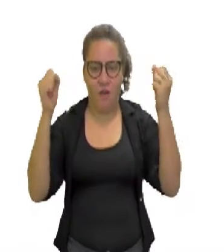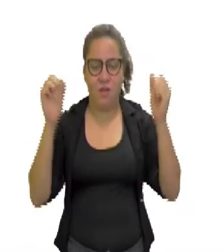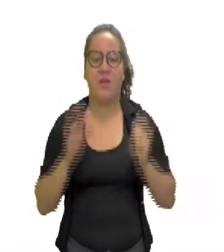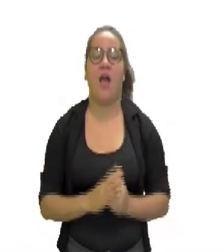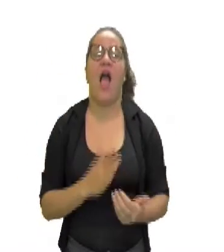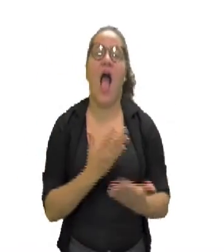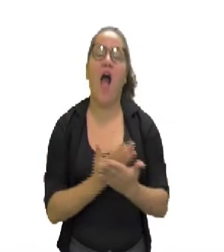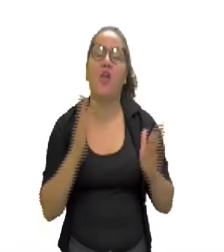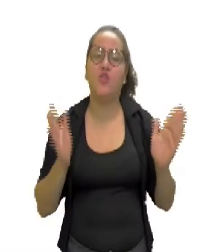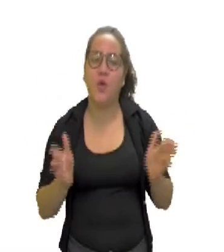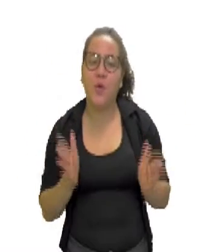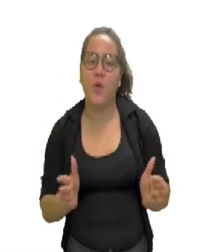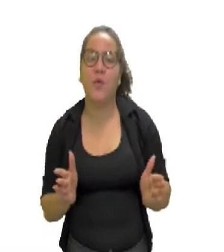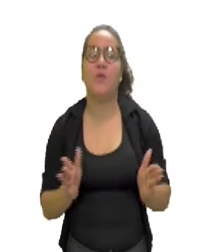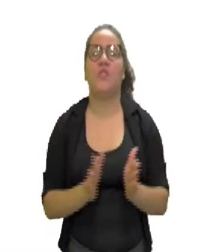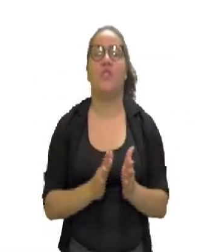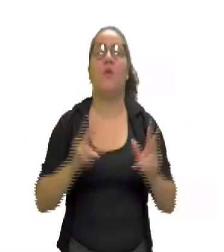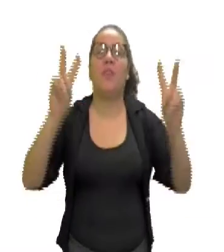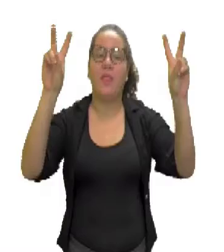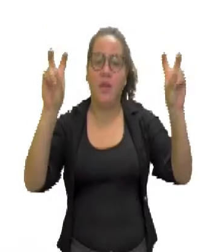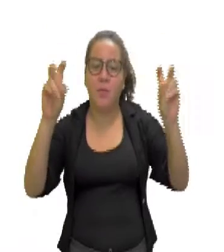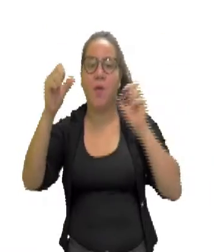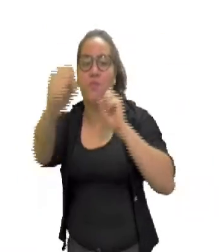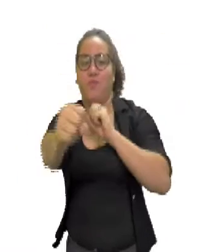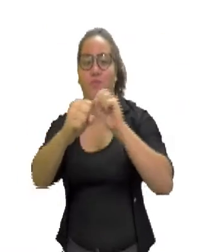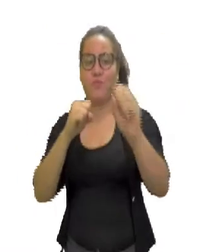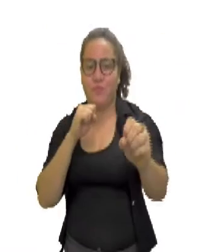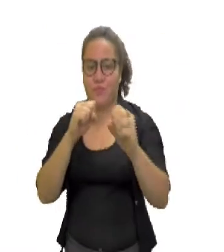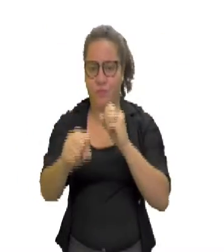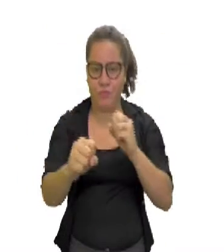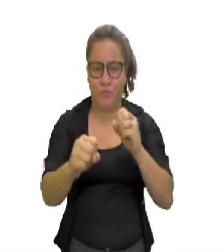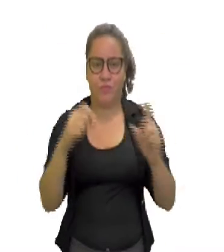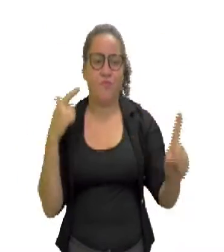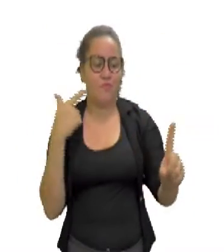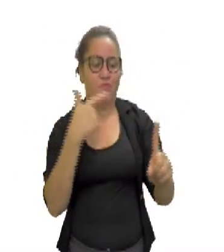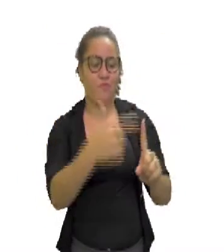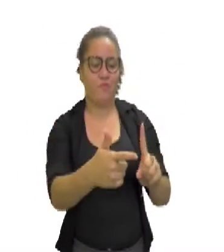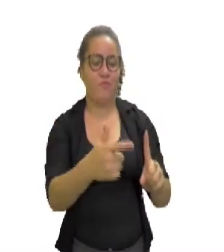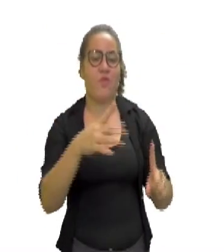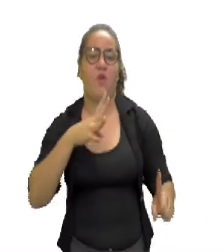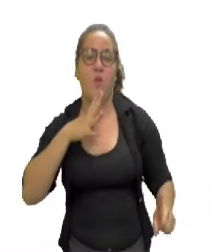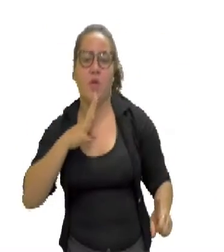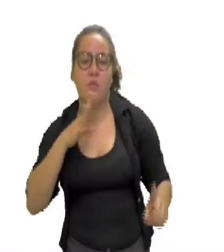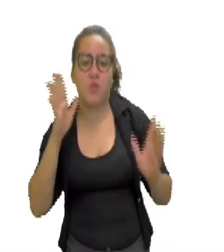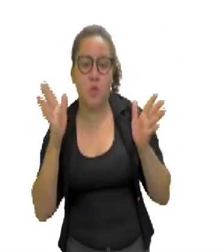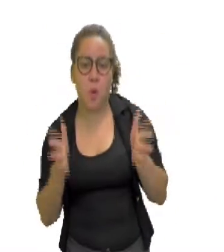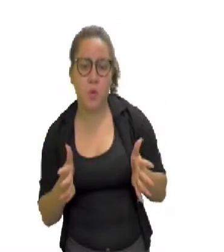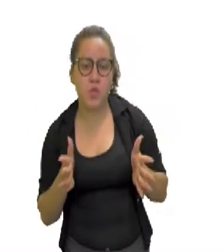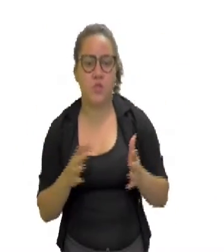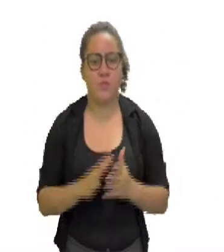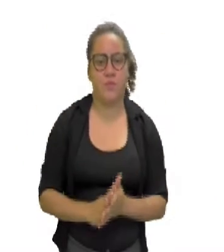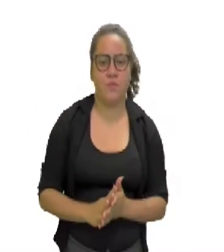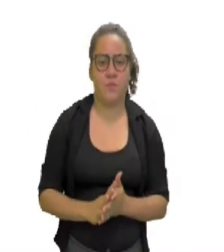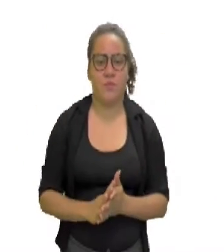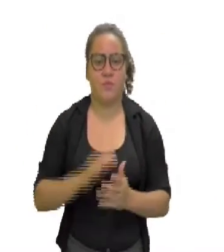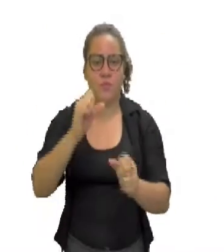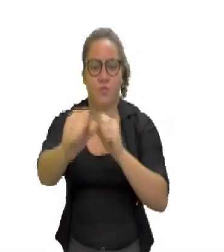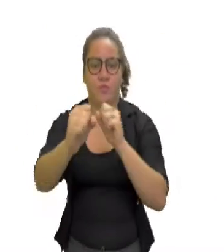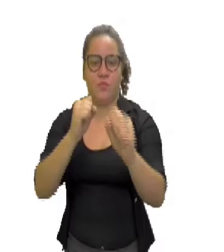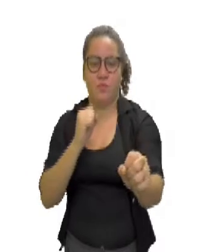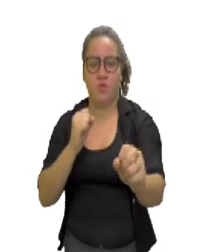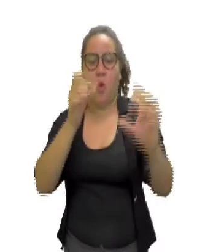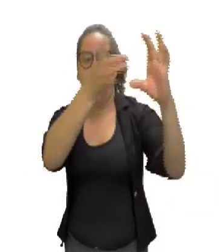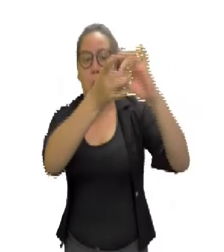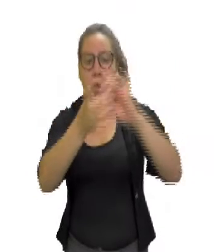hoje nós vamos falar sobre lutas. Os objetos de conhecimento de hoje, lutas do